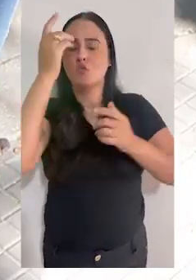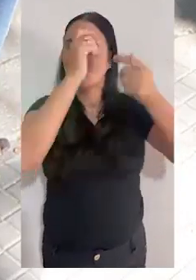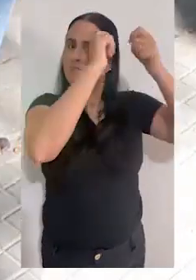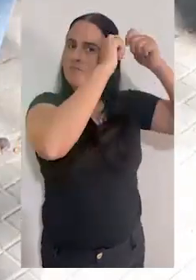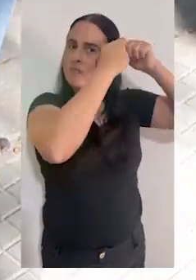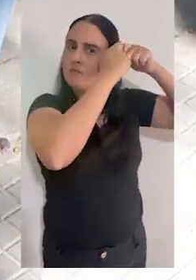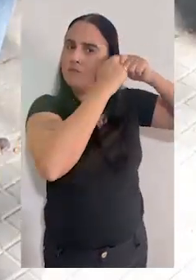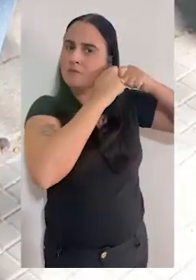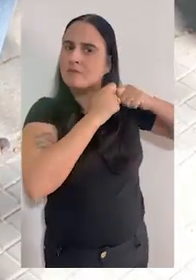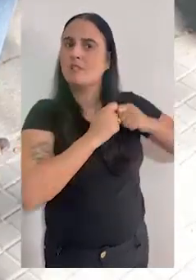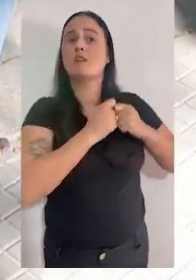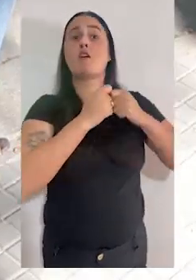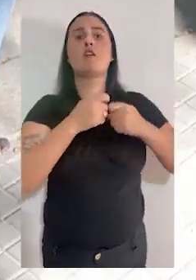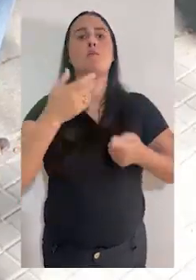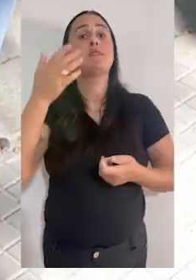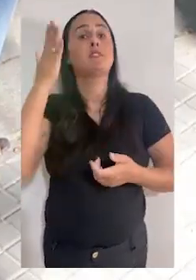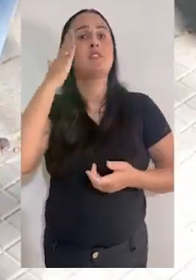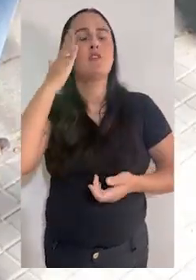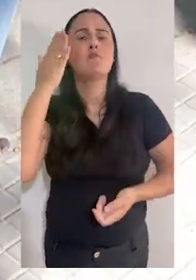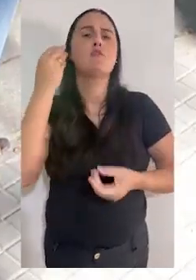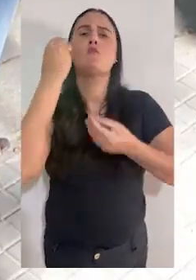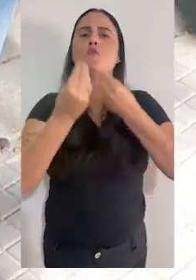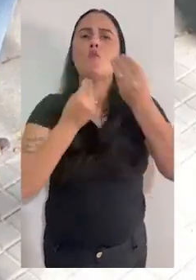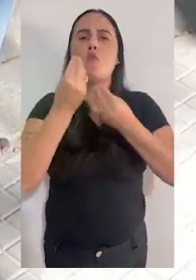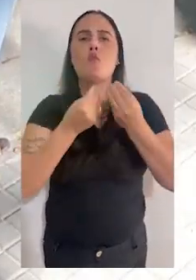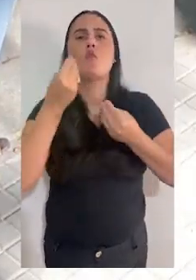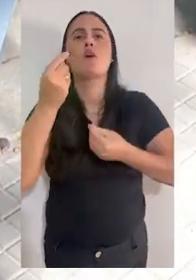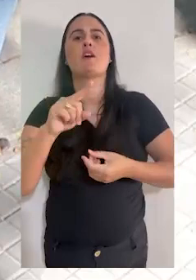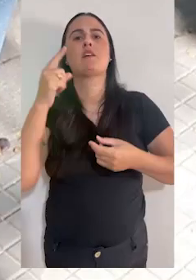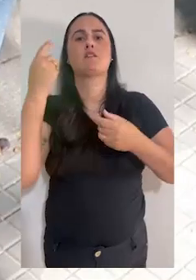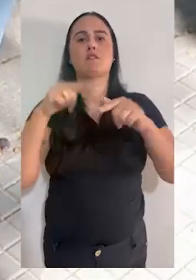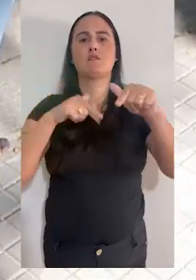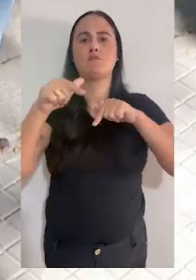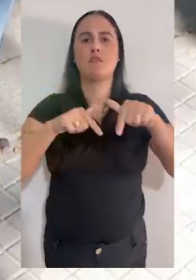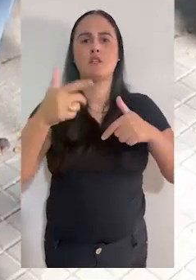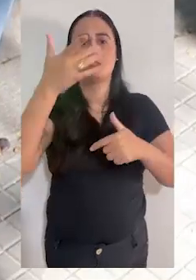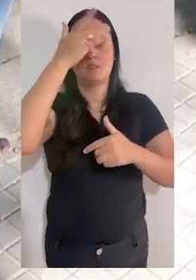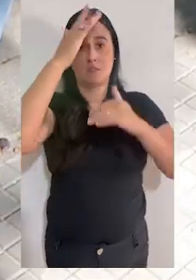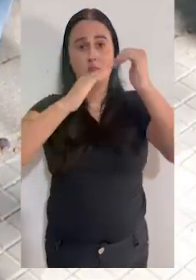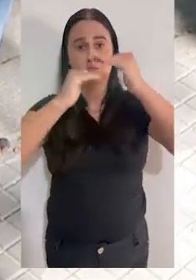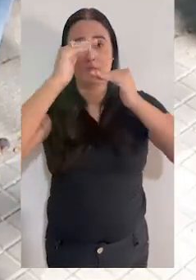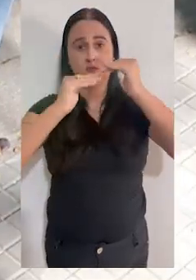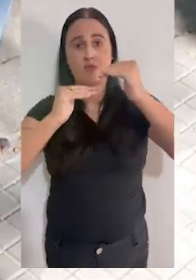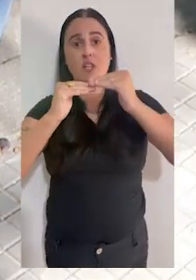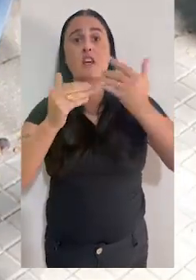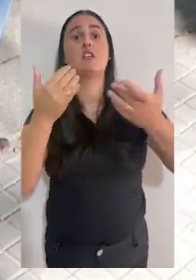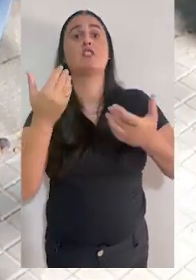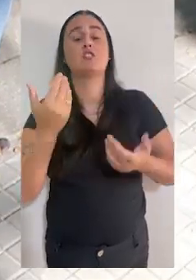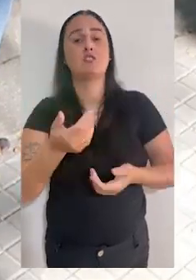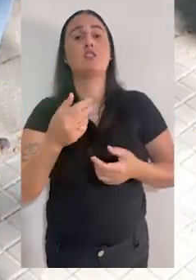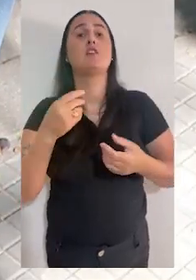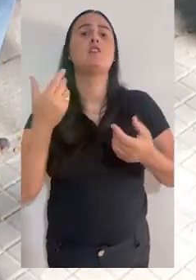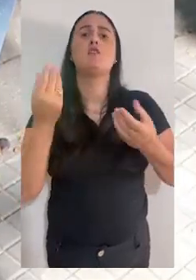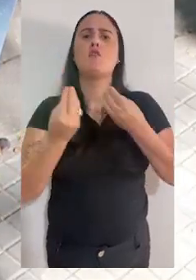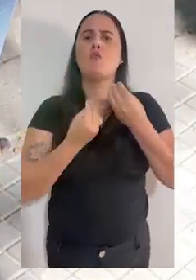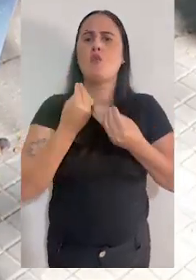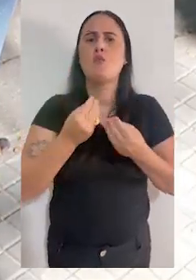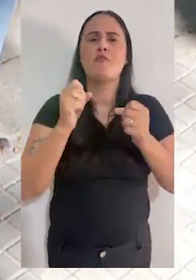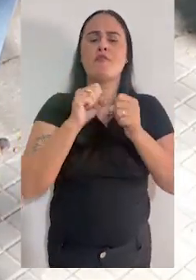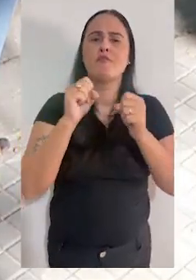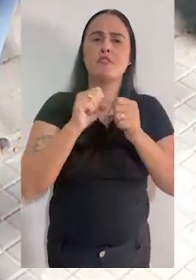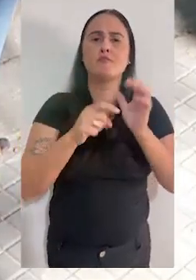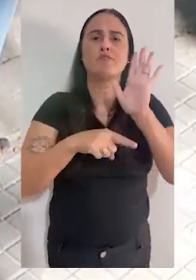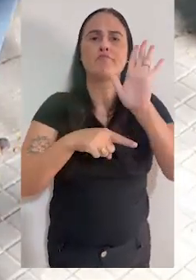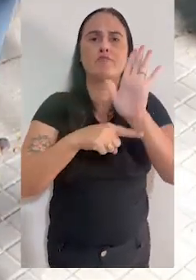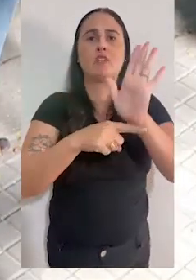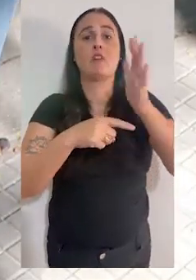município. A intenção é traçar o perfil desses profissionais para contribuir com propostas voltadas para políticas públicas direcionadas a quem